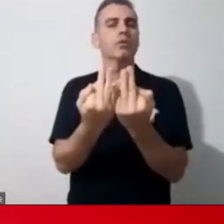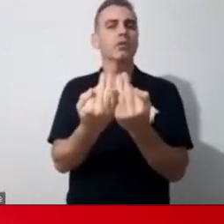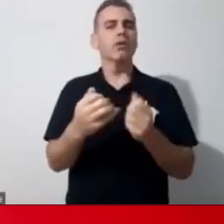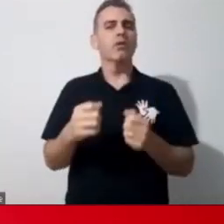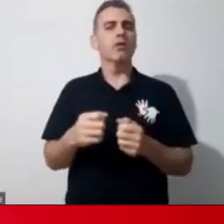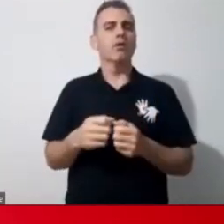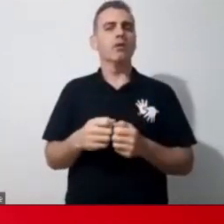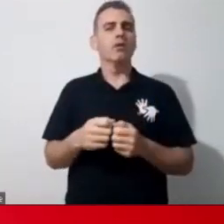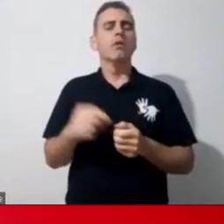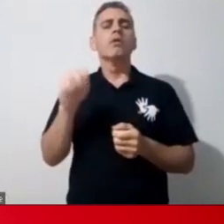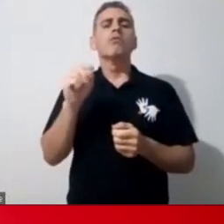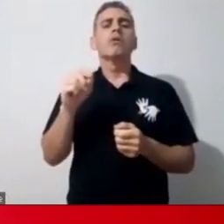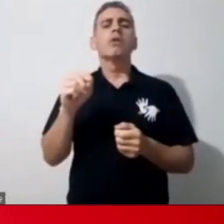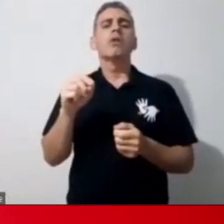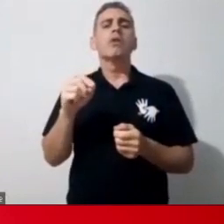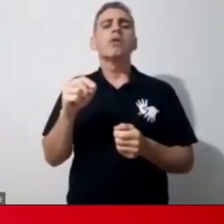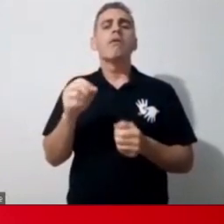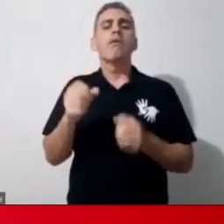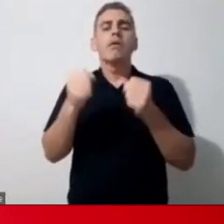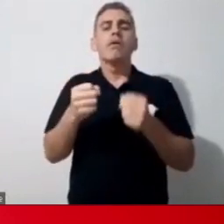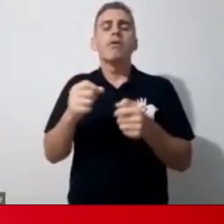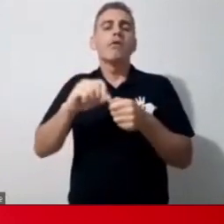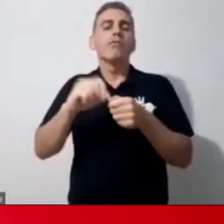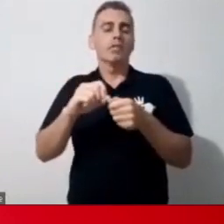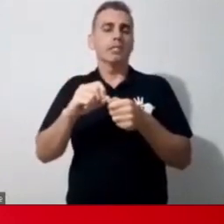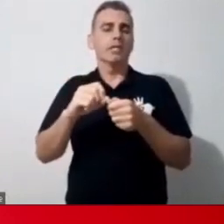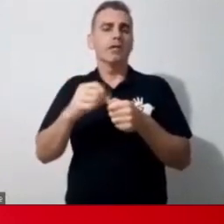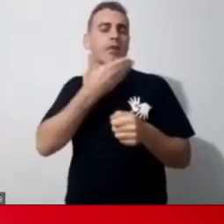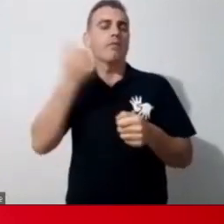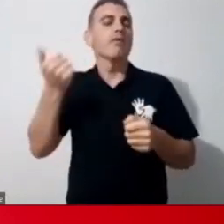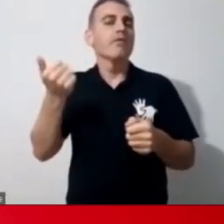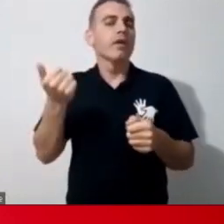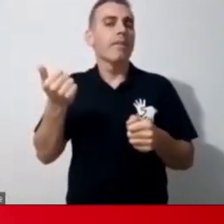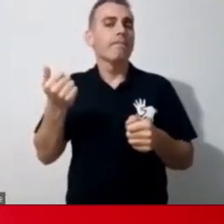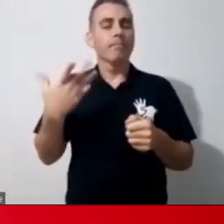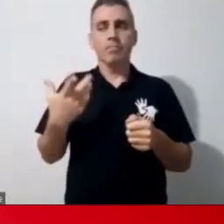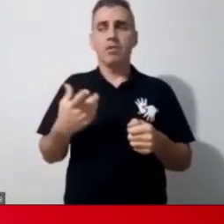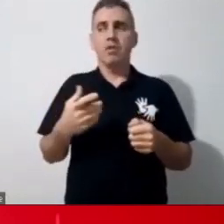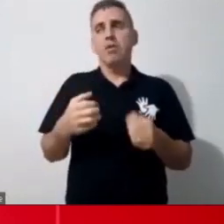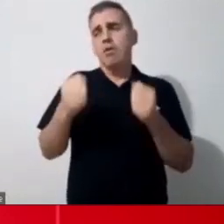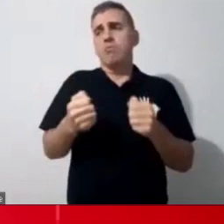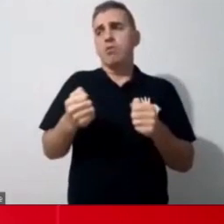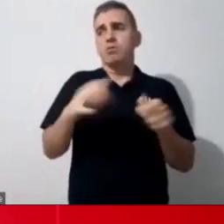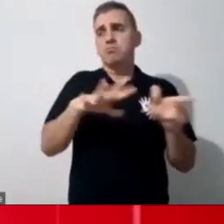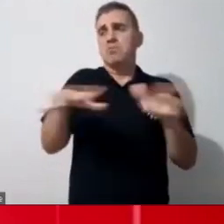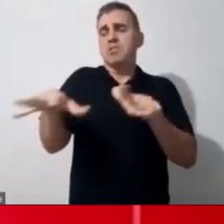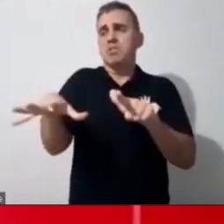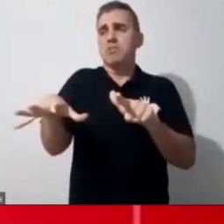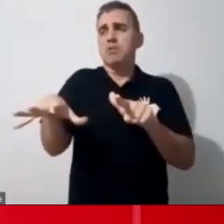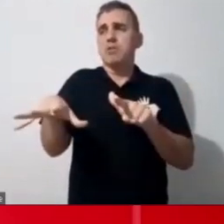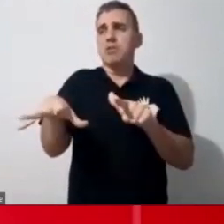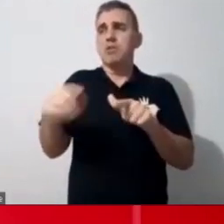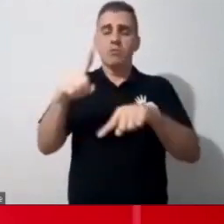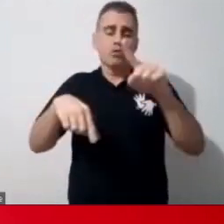fazer para contribuir, né? De repente, eu posso, em uma semana, atribuir atividades para aquele aluno que ele faça com